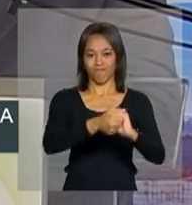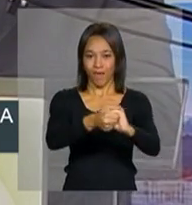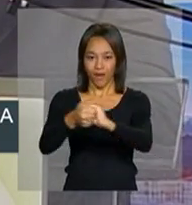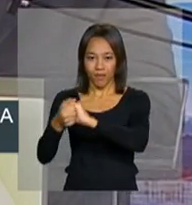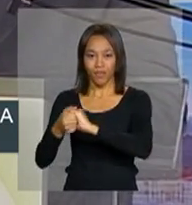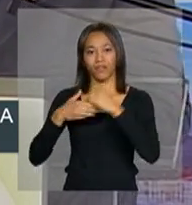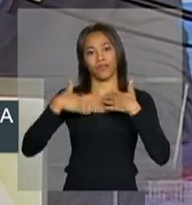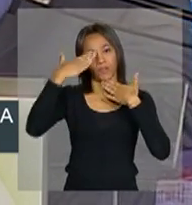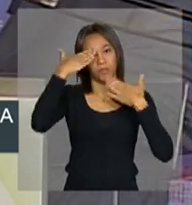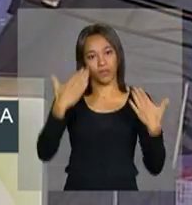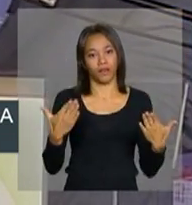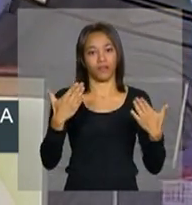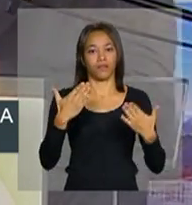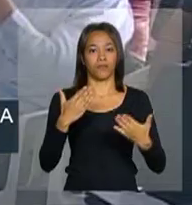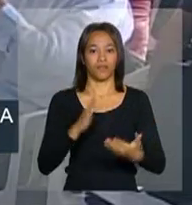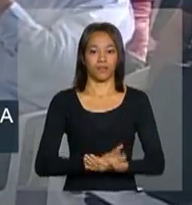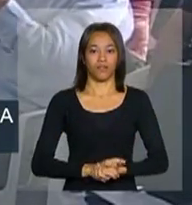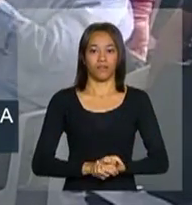muitíssimo obrigado.